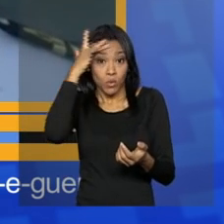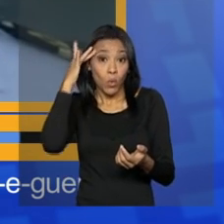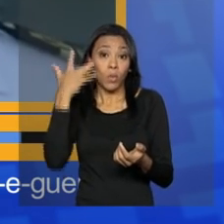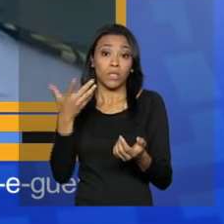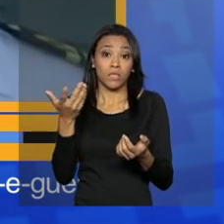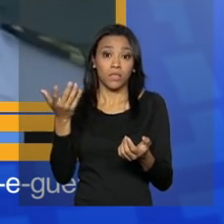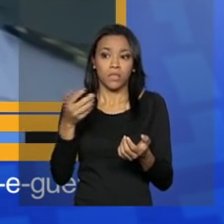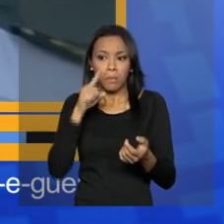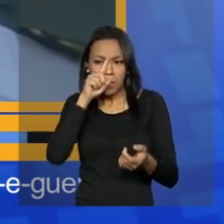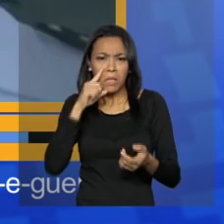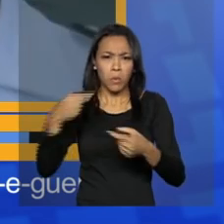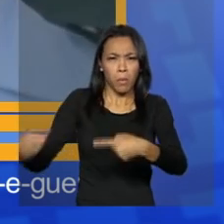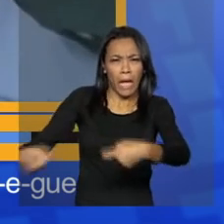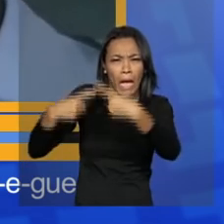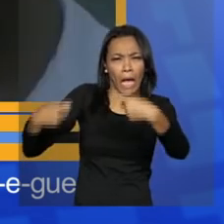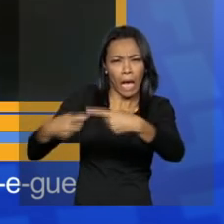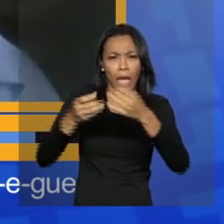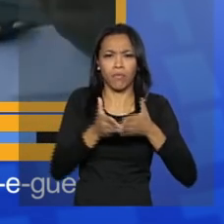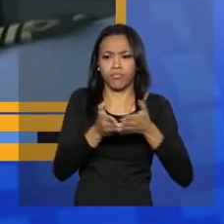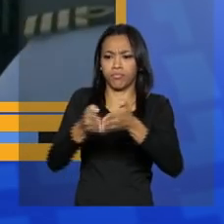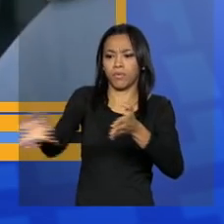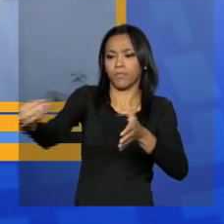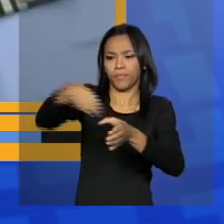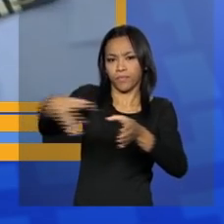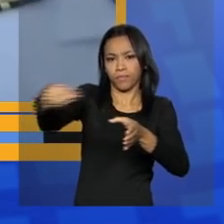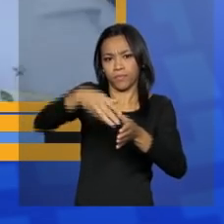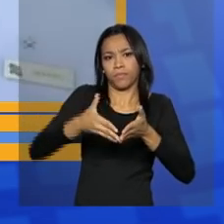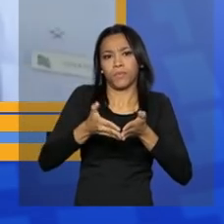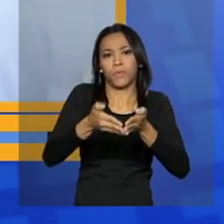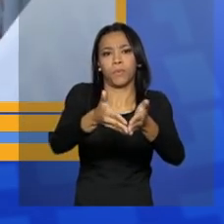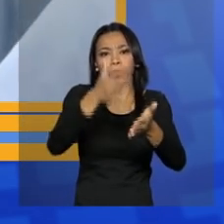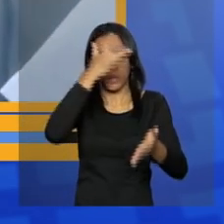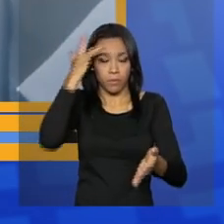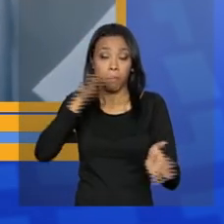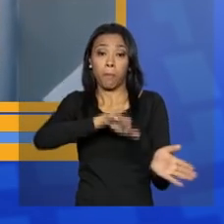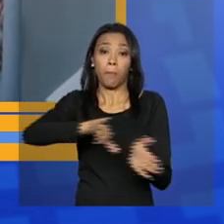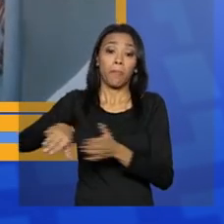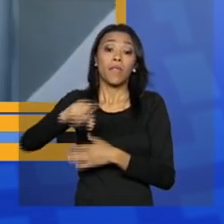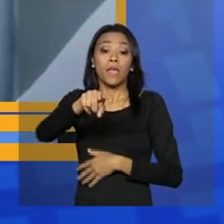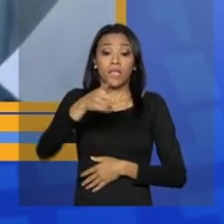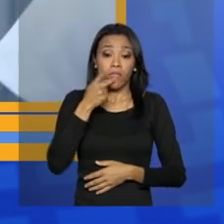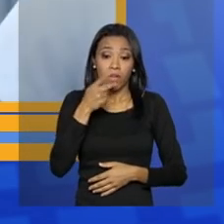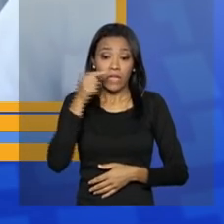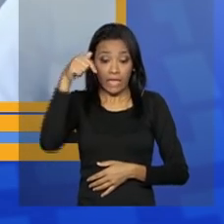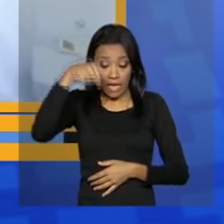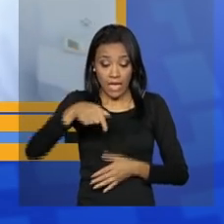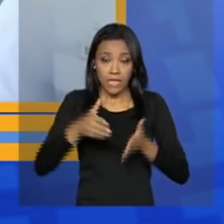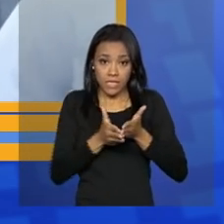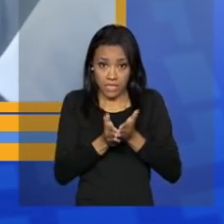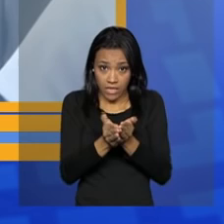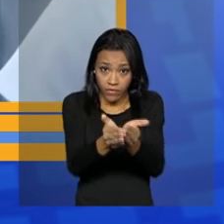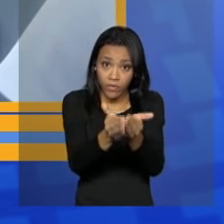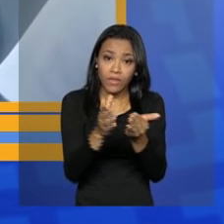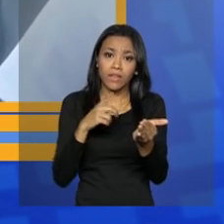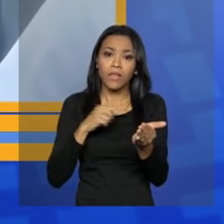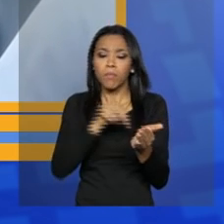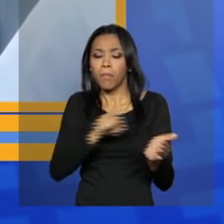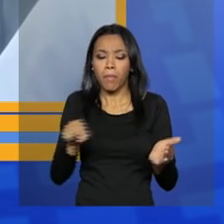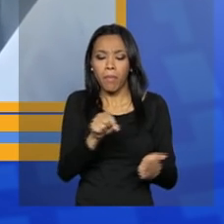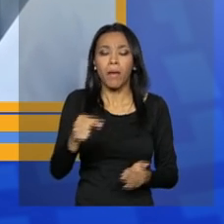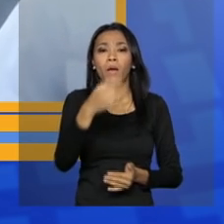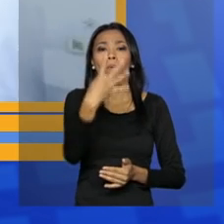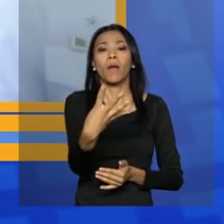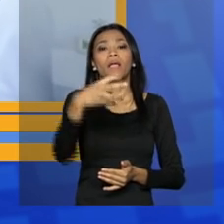em áreas de conflito. Muito obrigada, comandante. O complexo hospitalar do navio Doca Multipropósito conta com 49